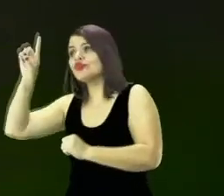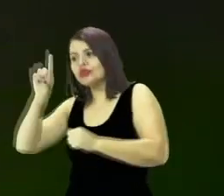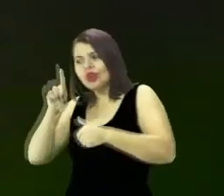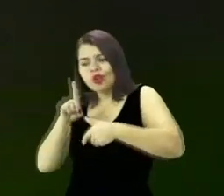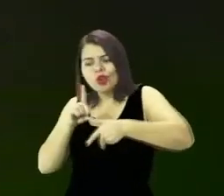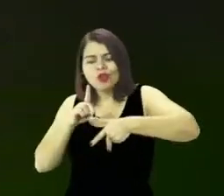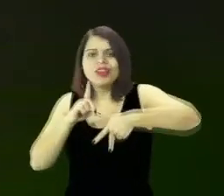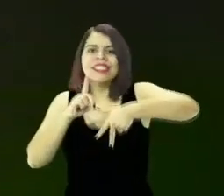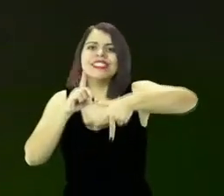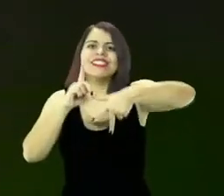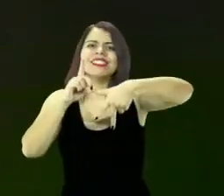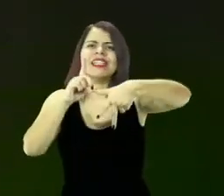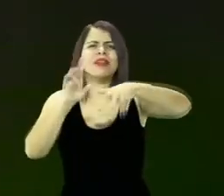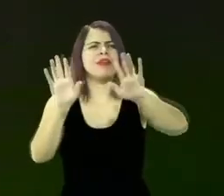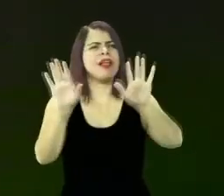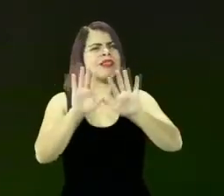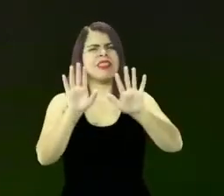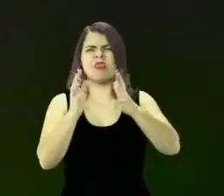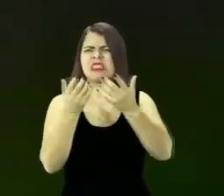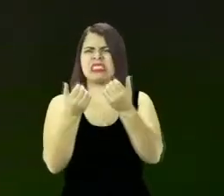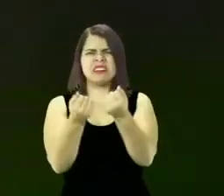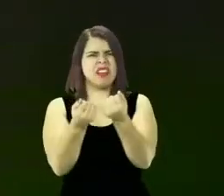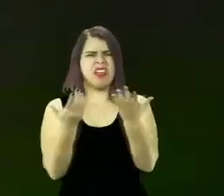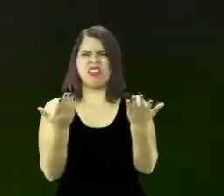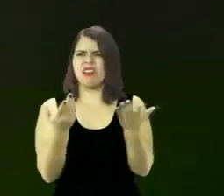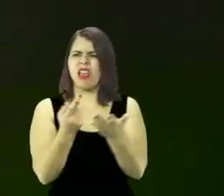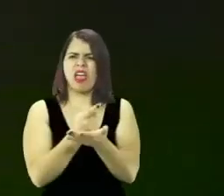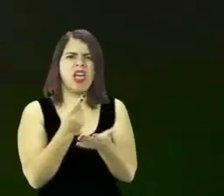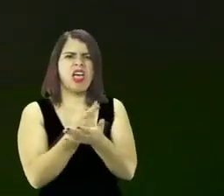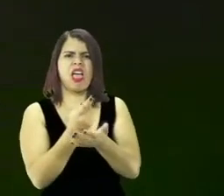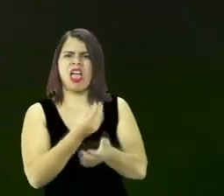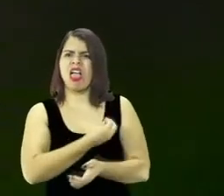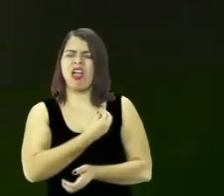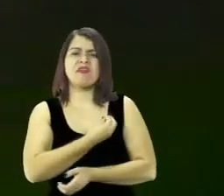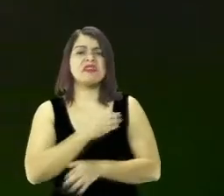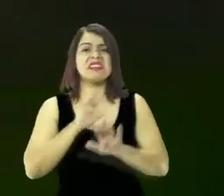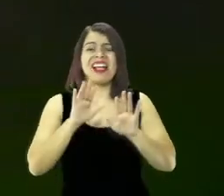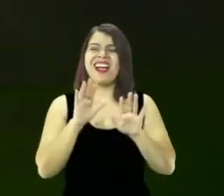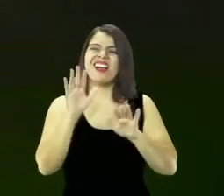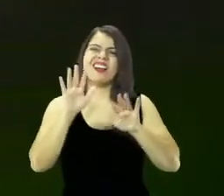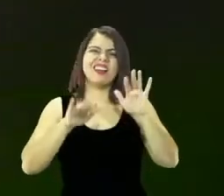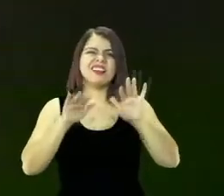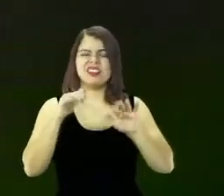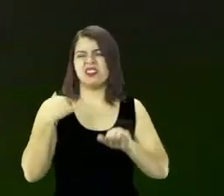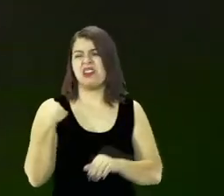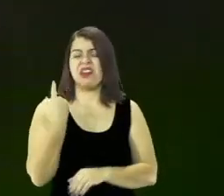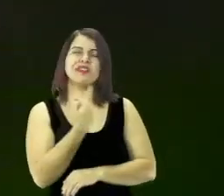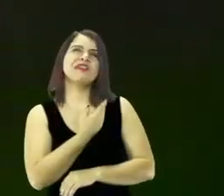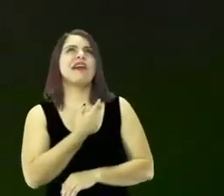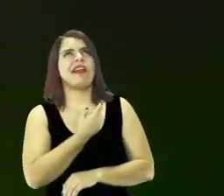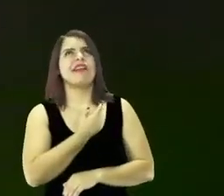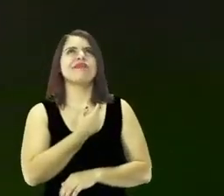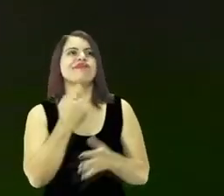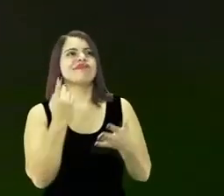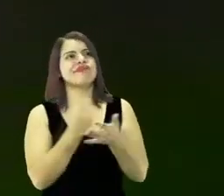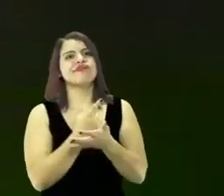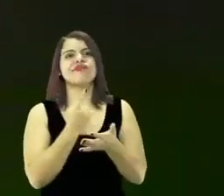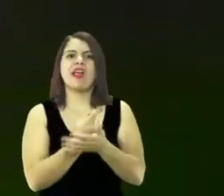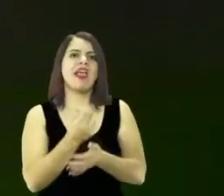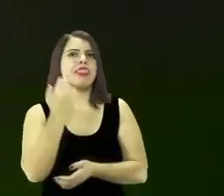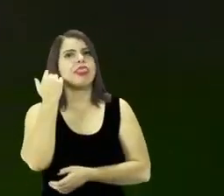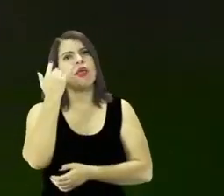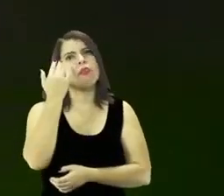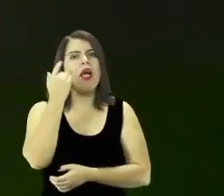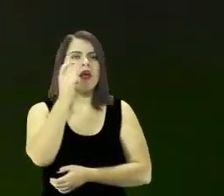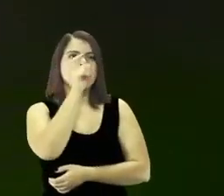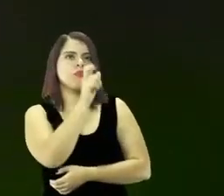não admita não aceite erros na sua vida a gente fala assim mas errar é humano a gente tem que errar errar por falta de habilidade a gente